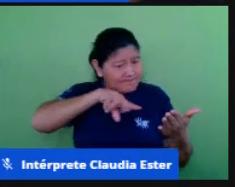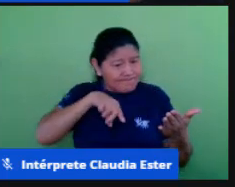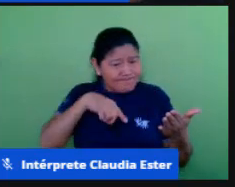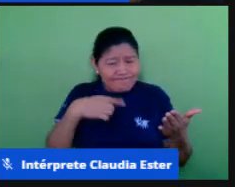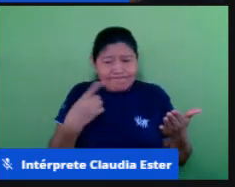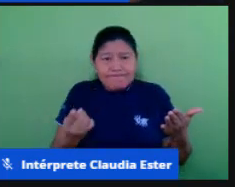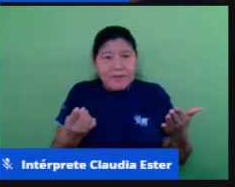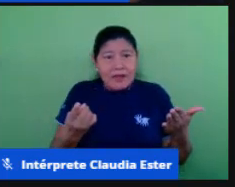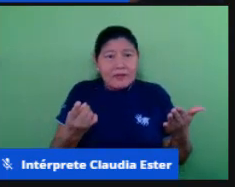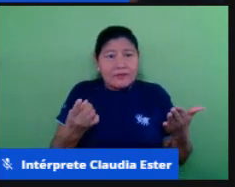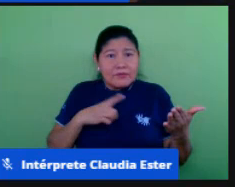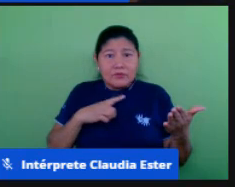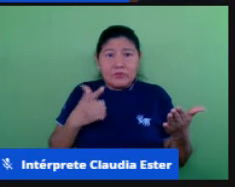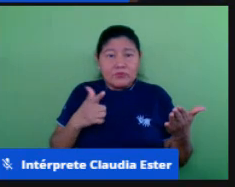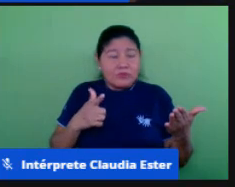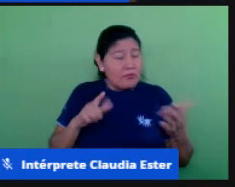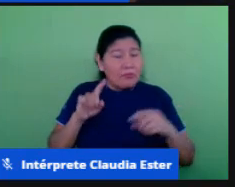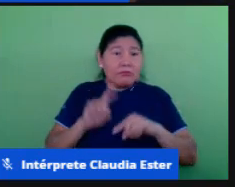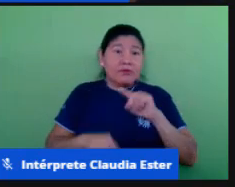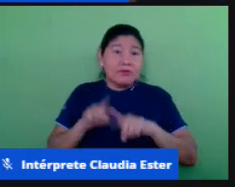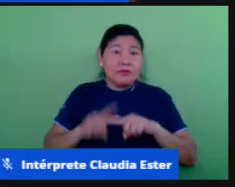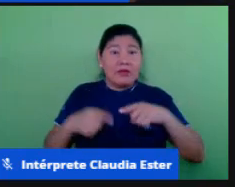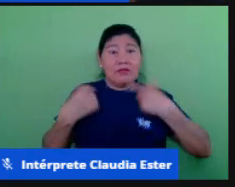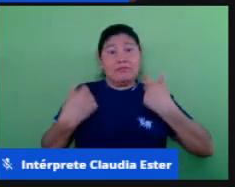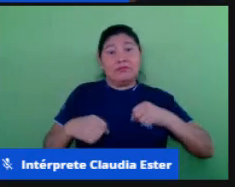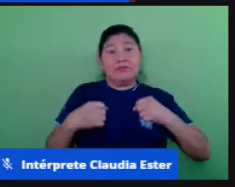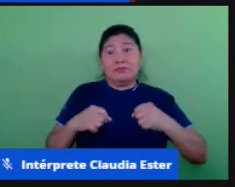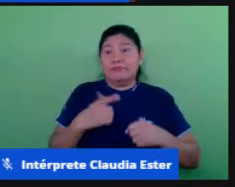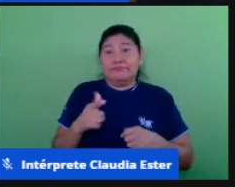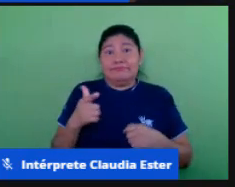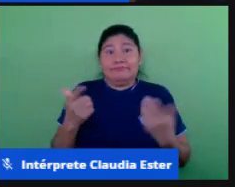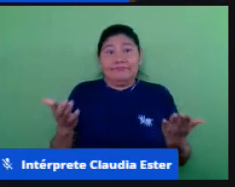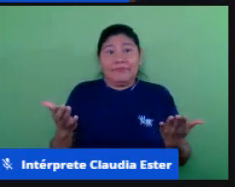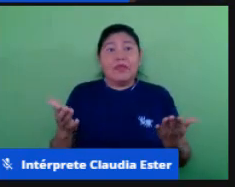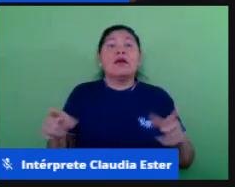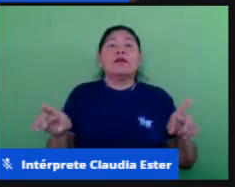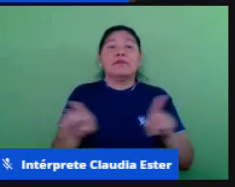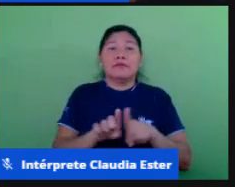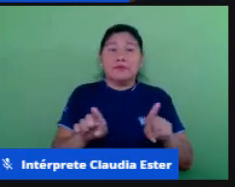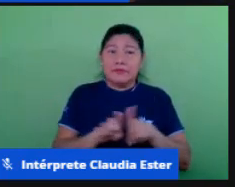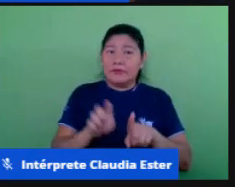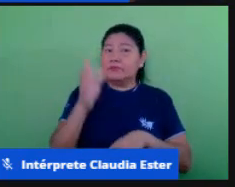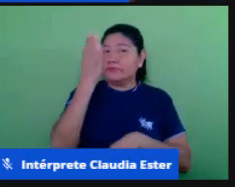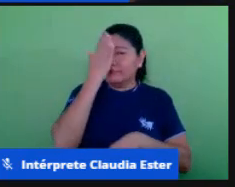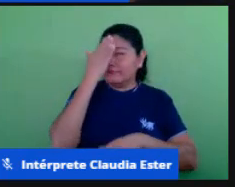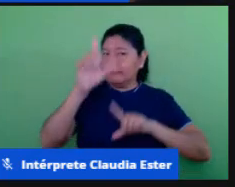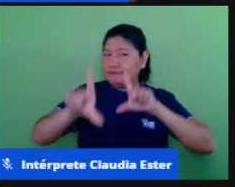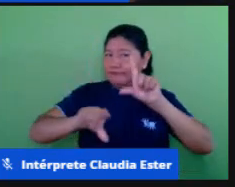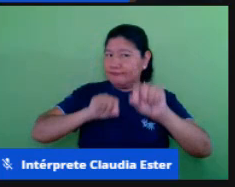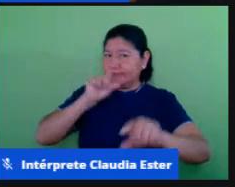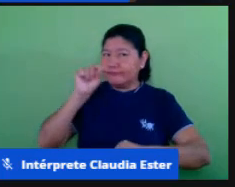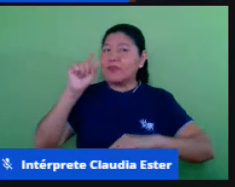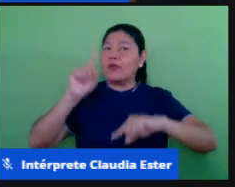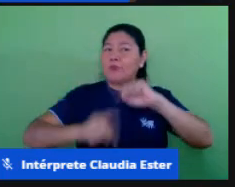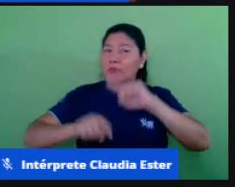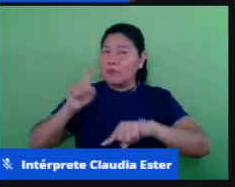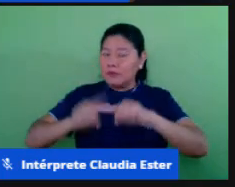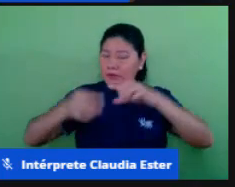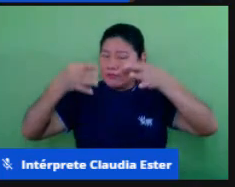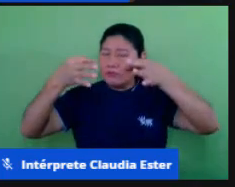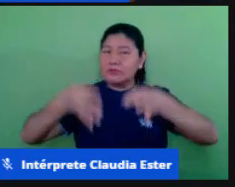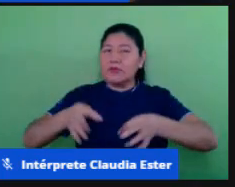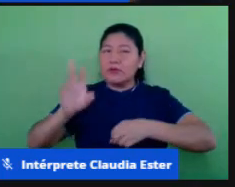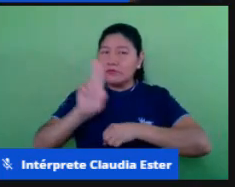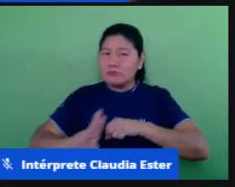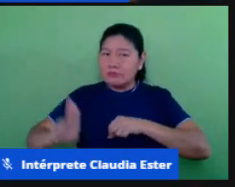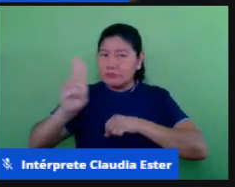tinha um instrumento certo né e também saber escolher esse instrumento certo para ser usado